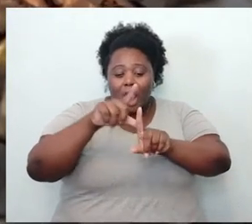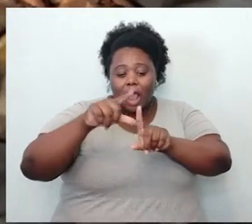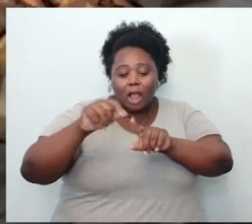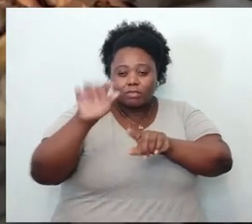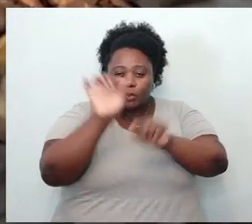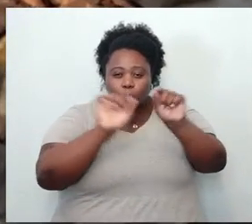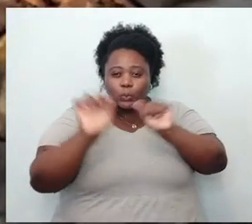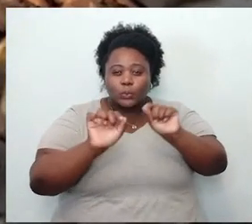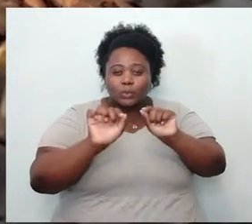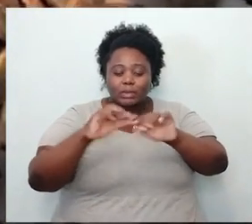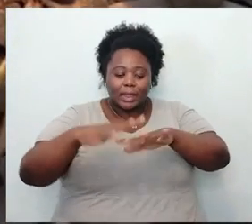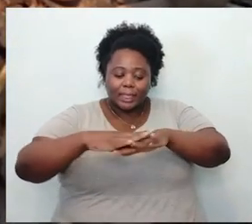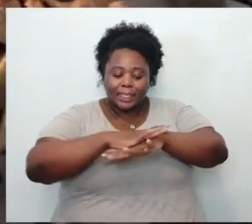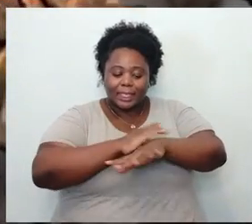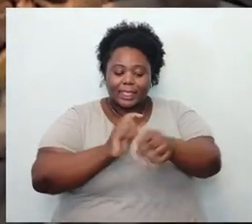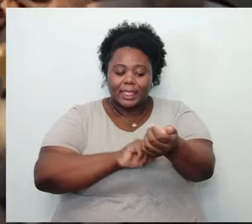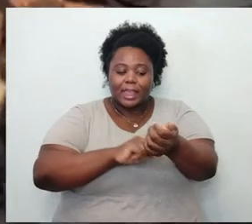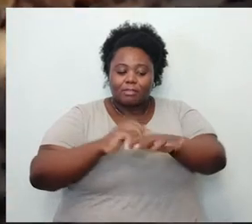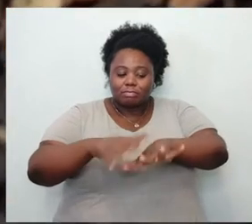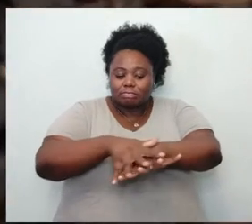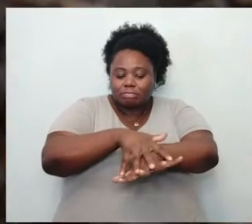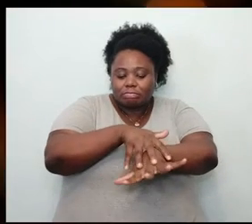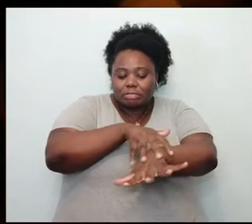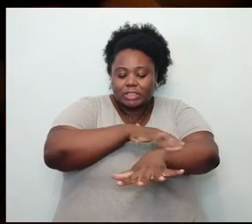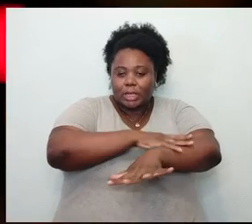folha sobre nervosas veias da mão.